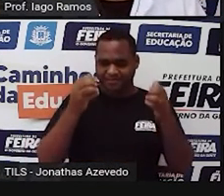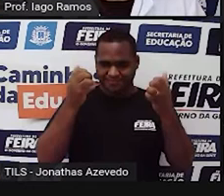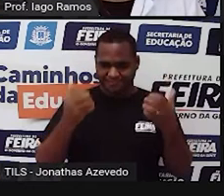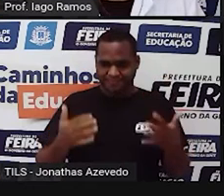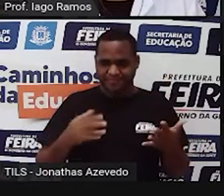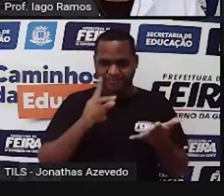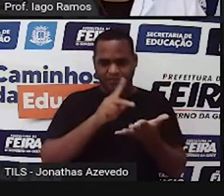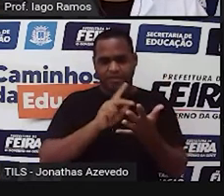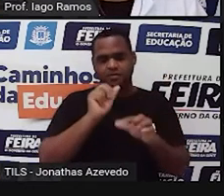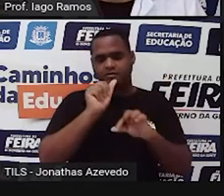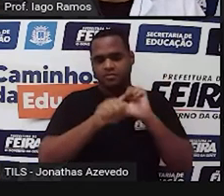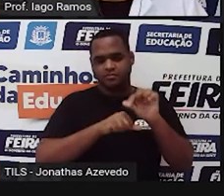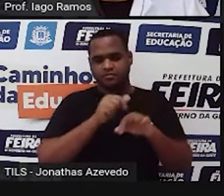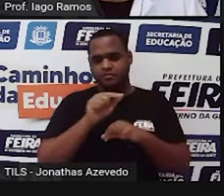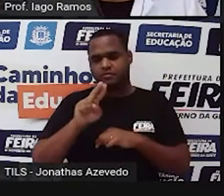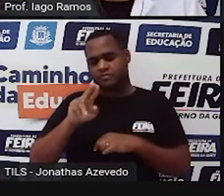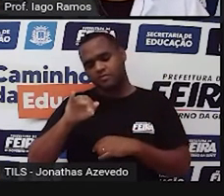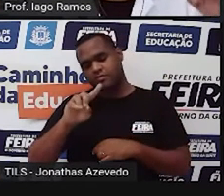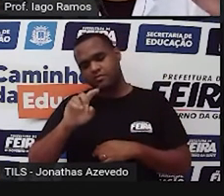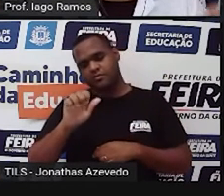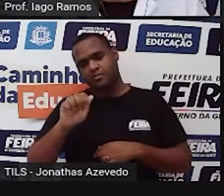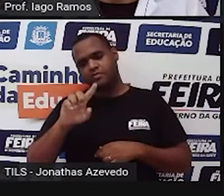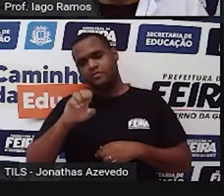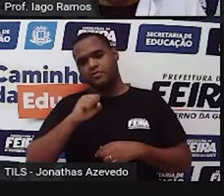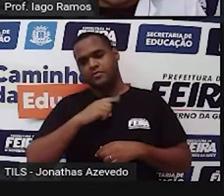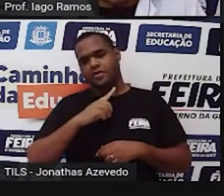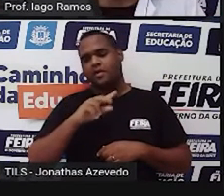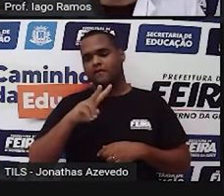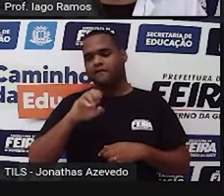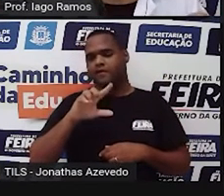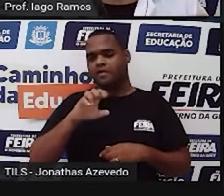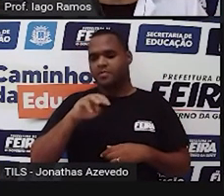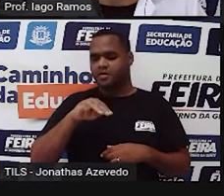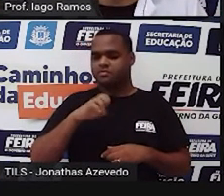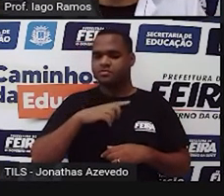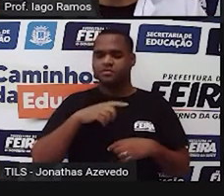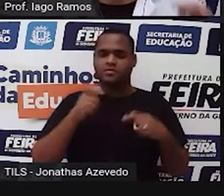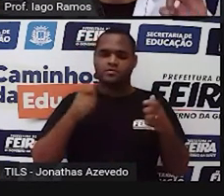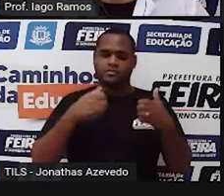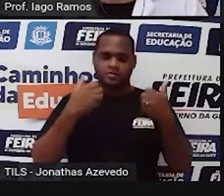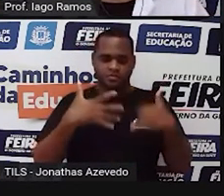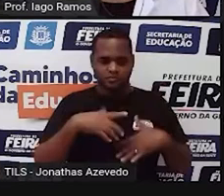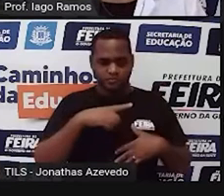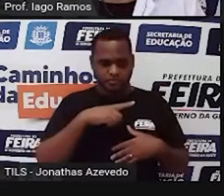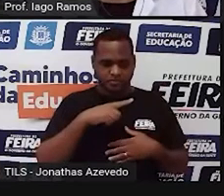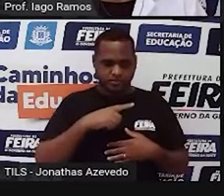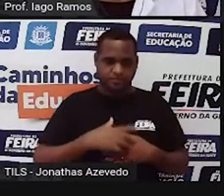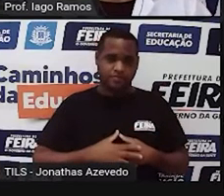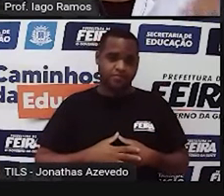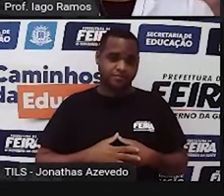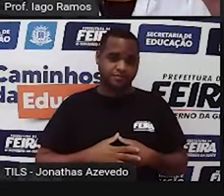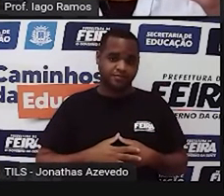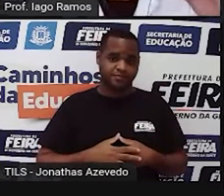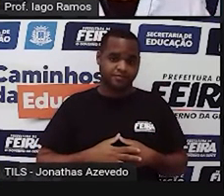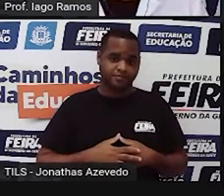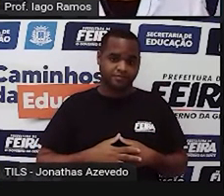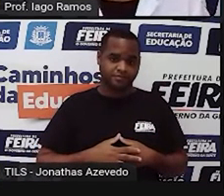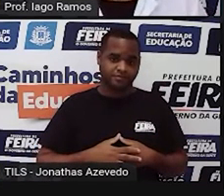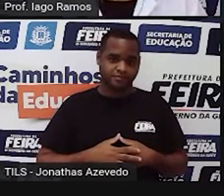transformações de unidades de medida de volume. Pois é, né? É isso aí. Então,